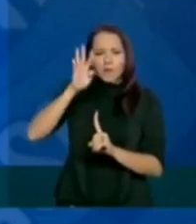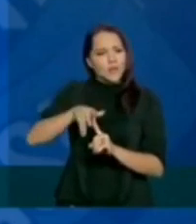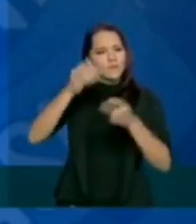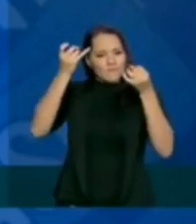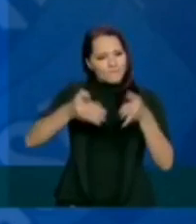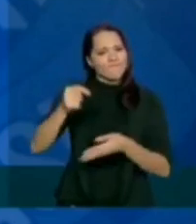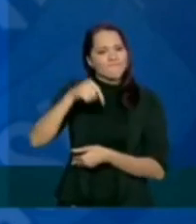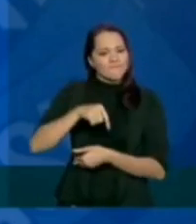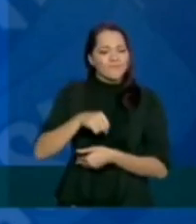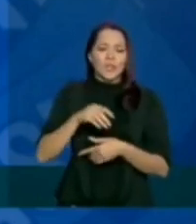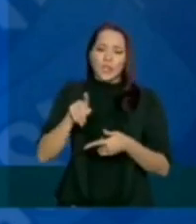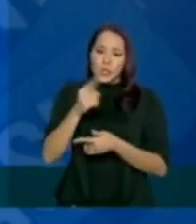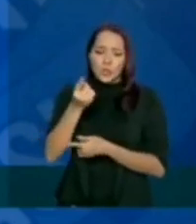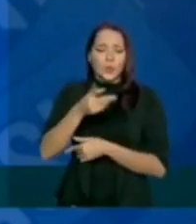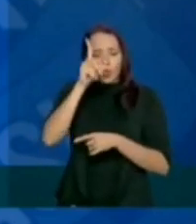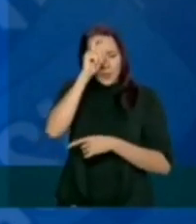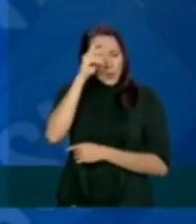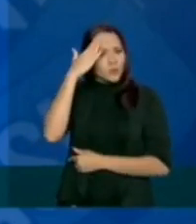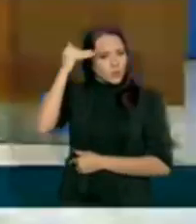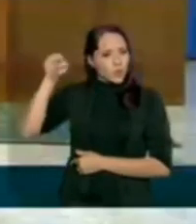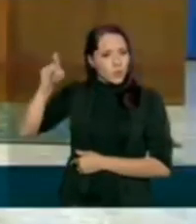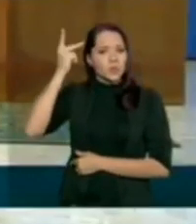citado aqui, dentre eles, o Albert Einstein.